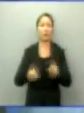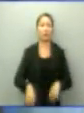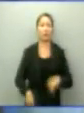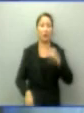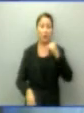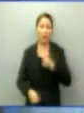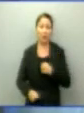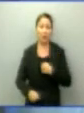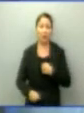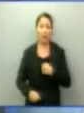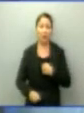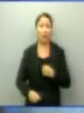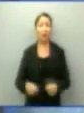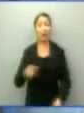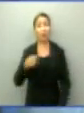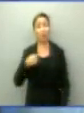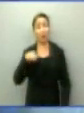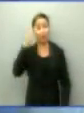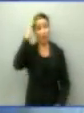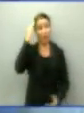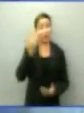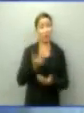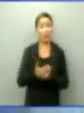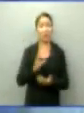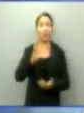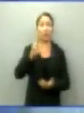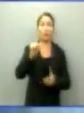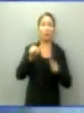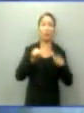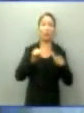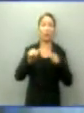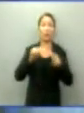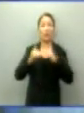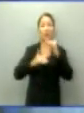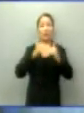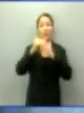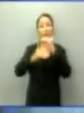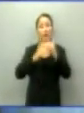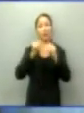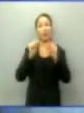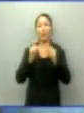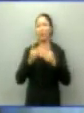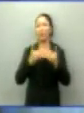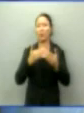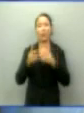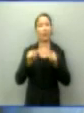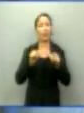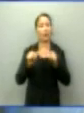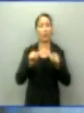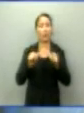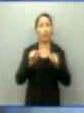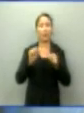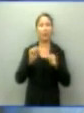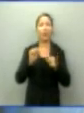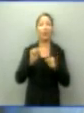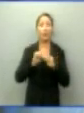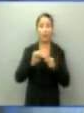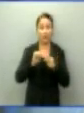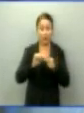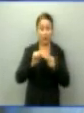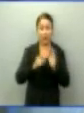o trabalho, todo esse trabalho, esse desenvolvimento, qualquer trabalho que você vai fazer em prol